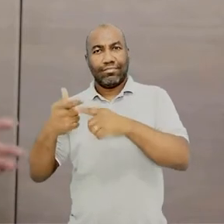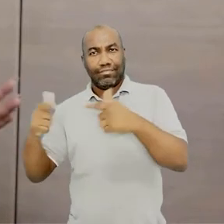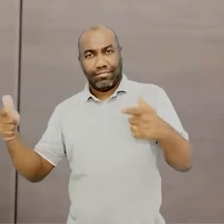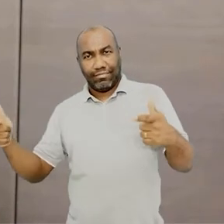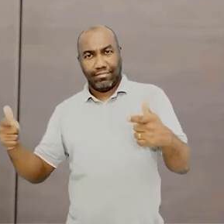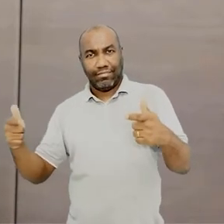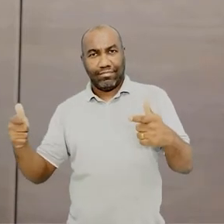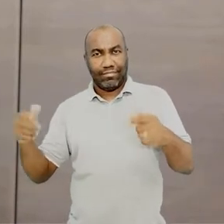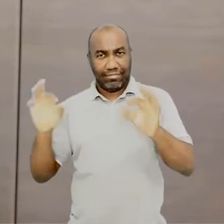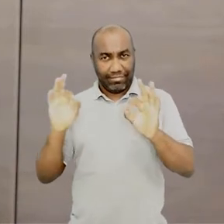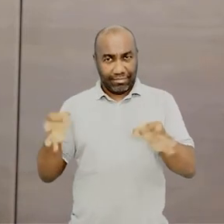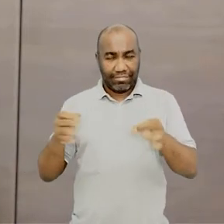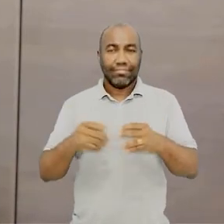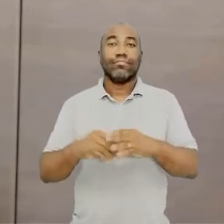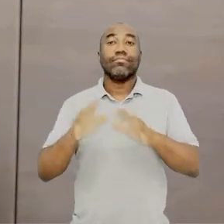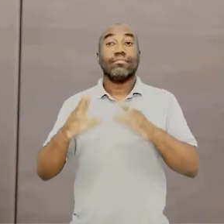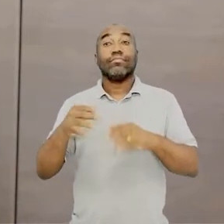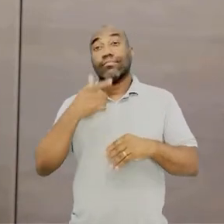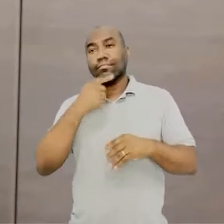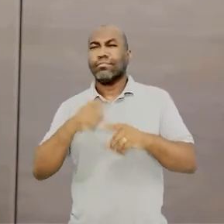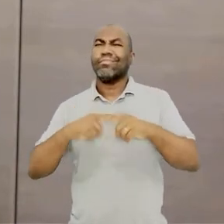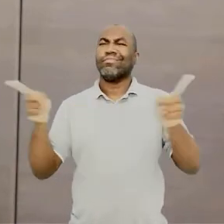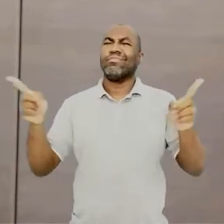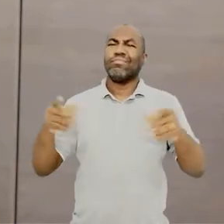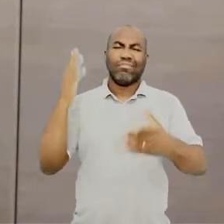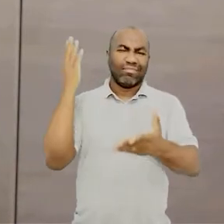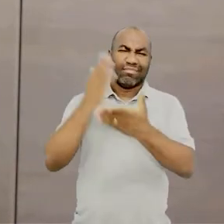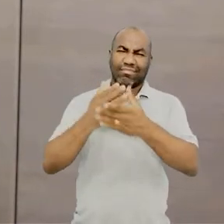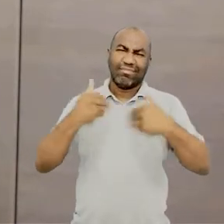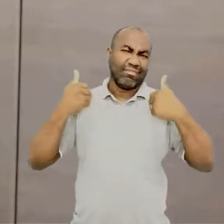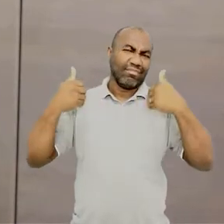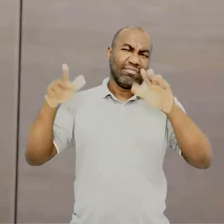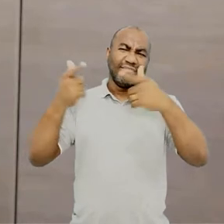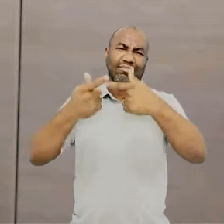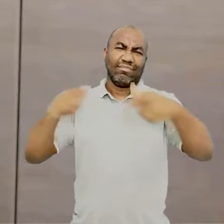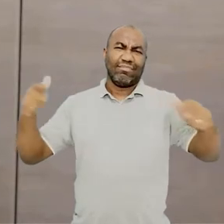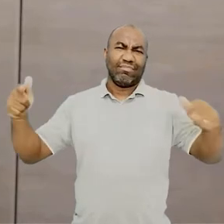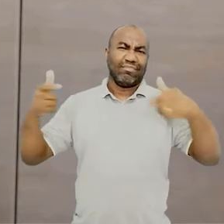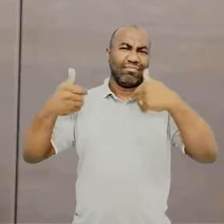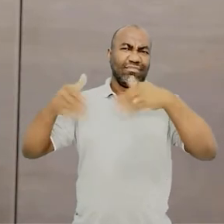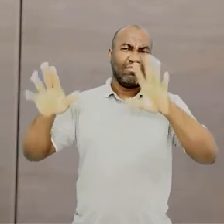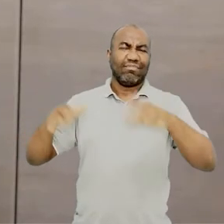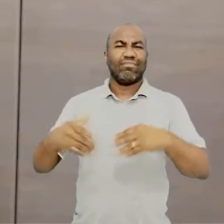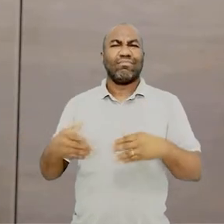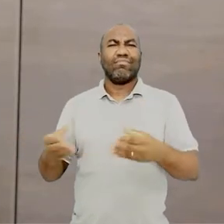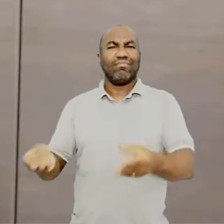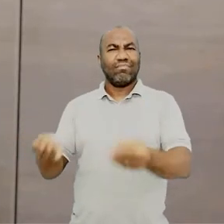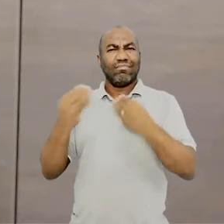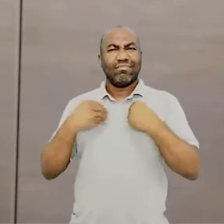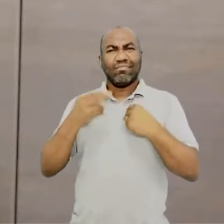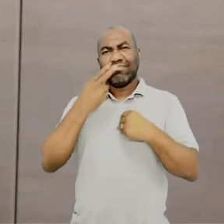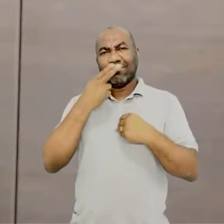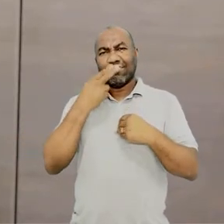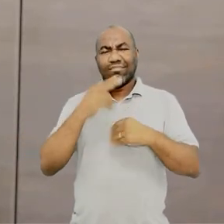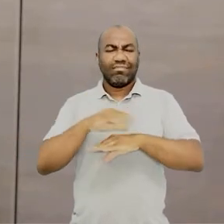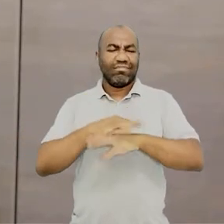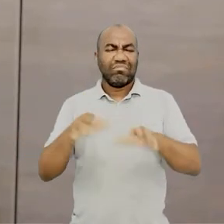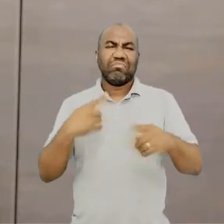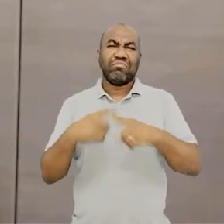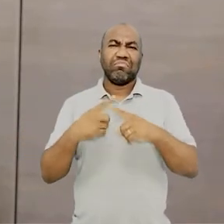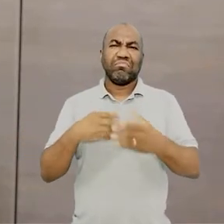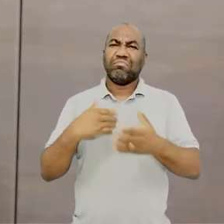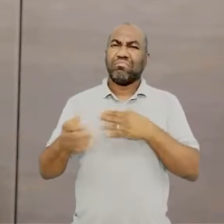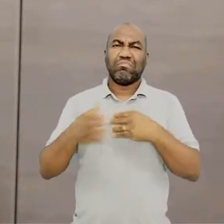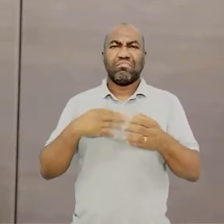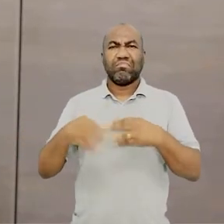correta, que é o dá-me. O verbo e depois o pronome. E aí ele fala, mas para de frescura, porque todo dia, brancos,